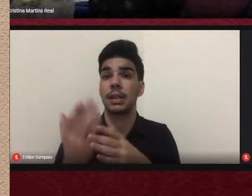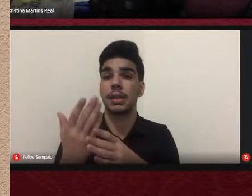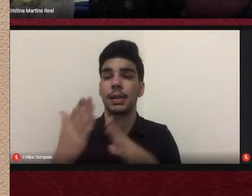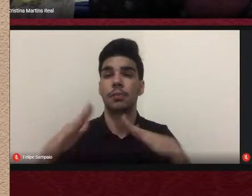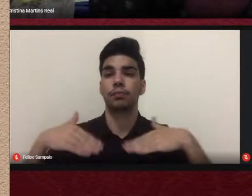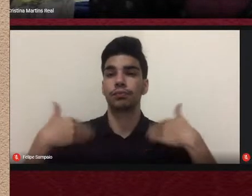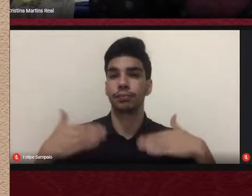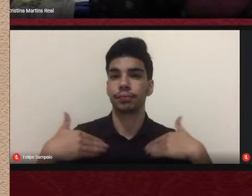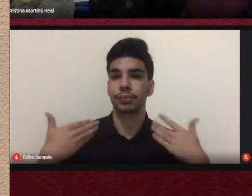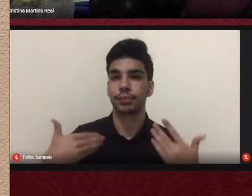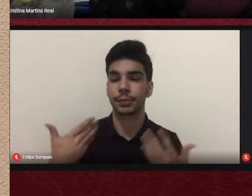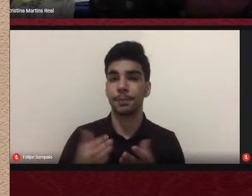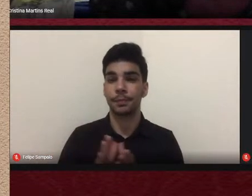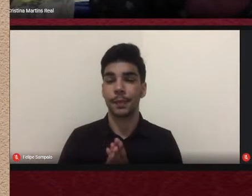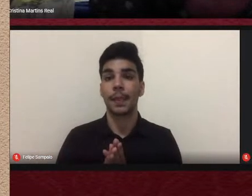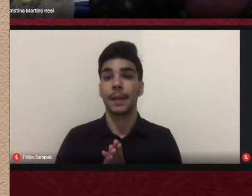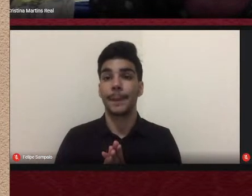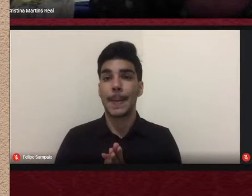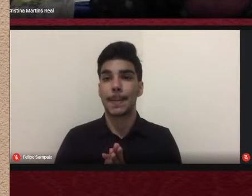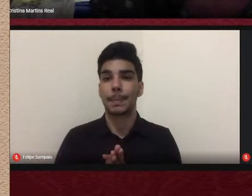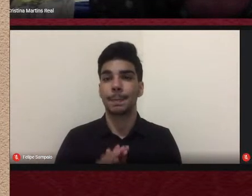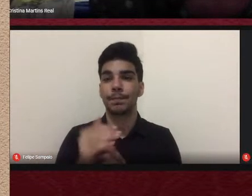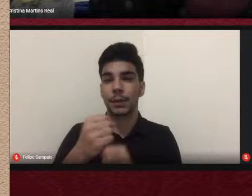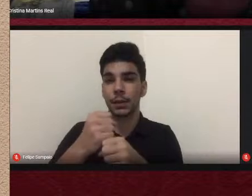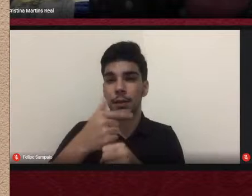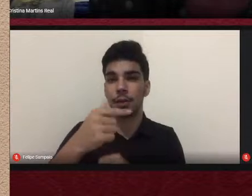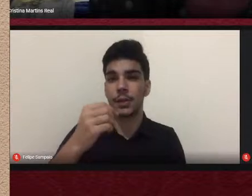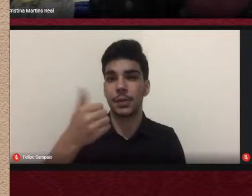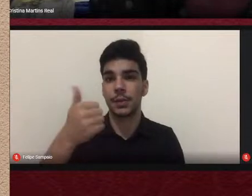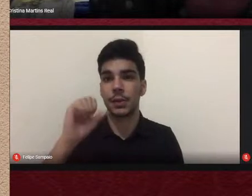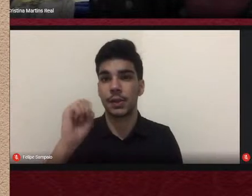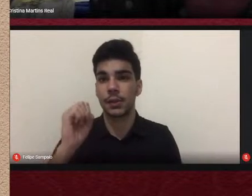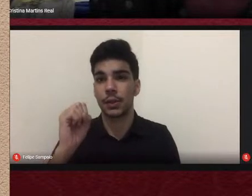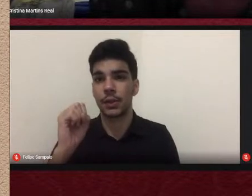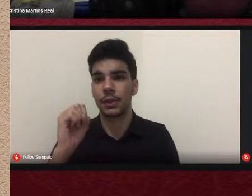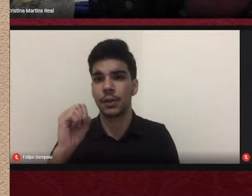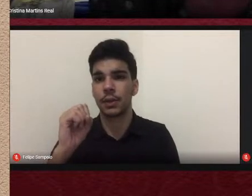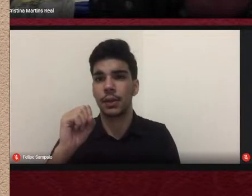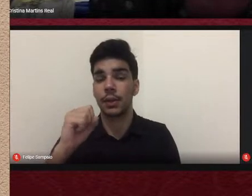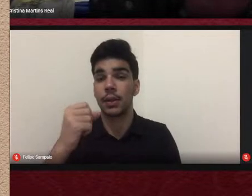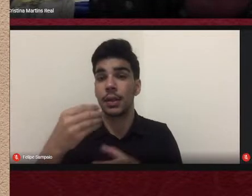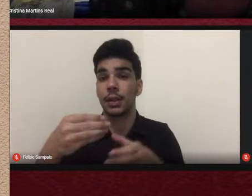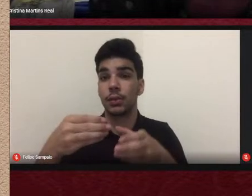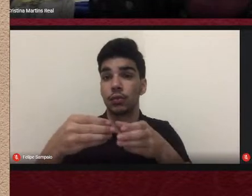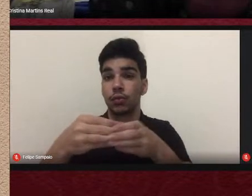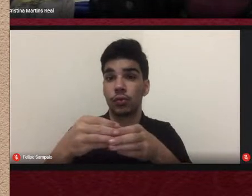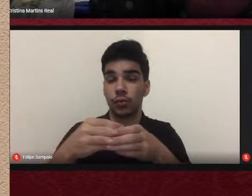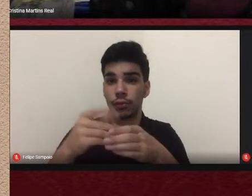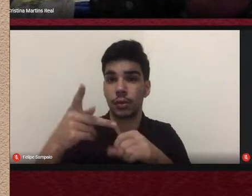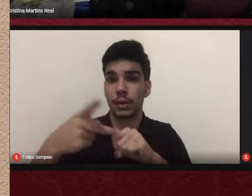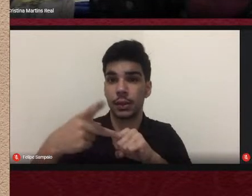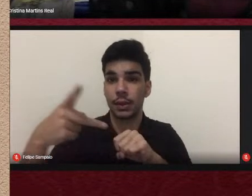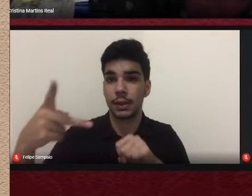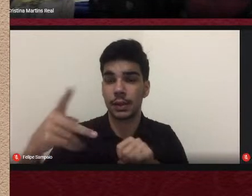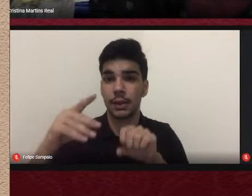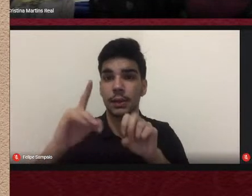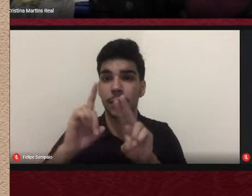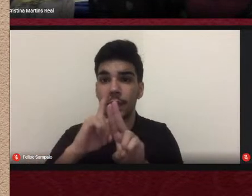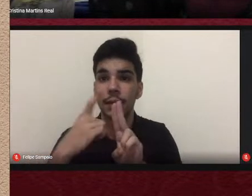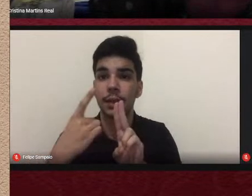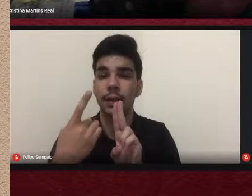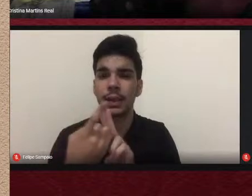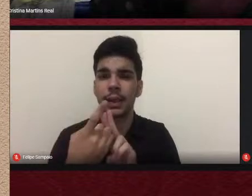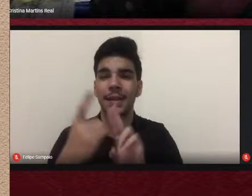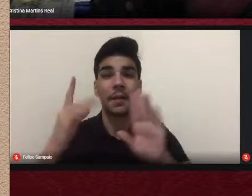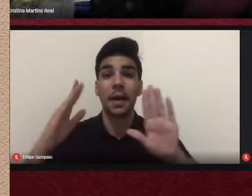2018, naquele momento, o Programa de Pós-Graduação em Educação da UFGD estava comemorando 10